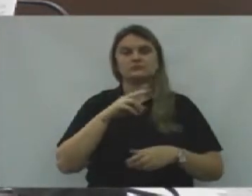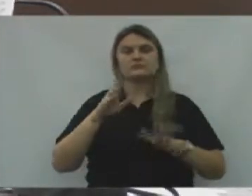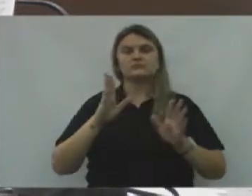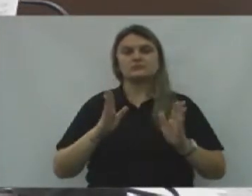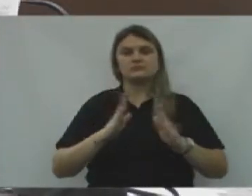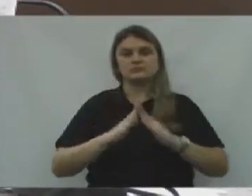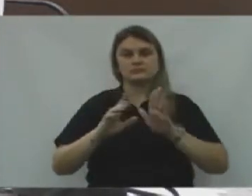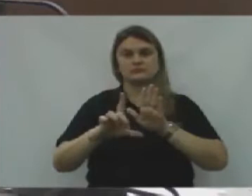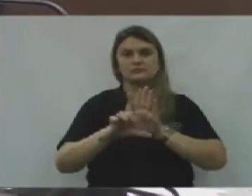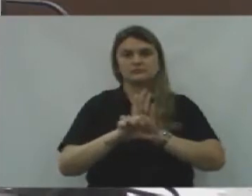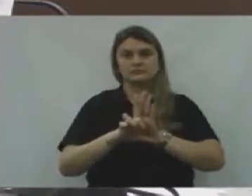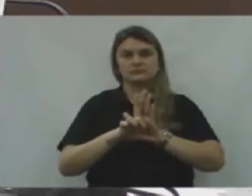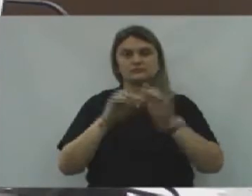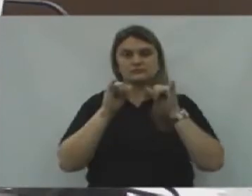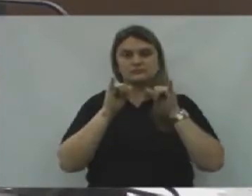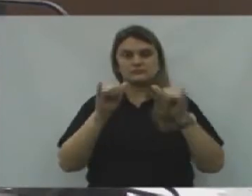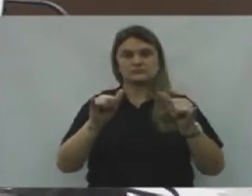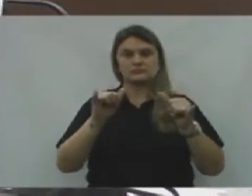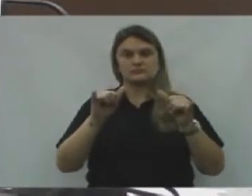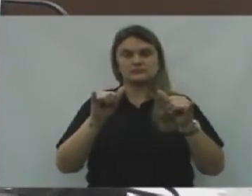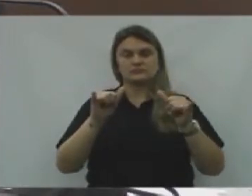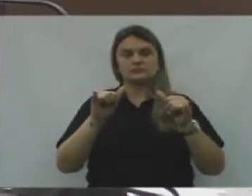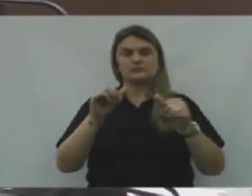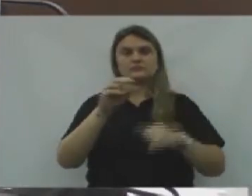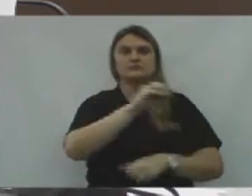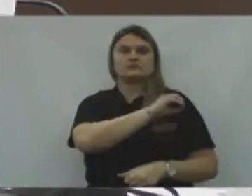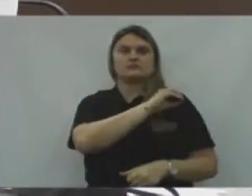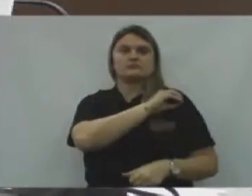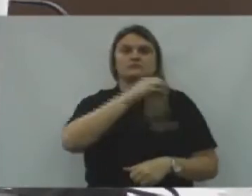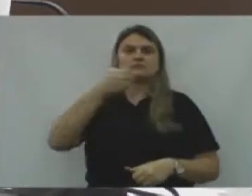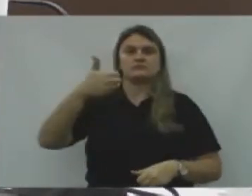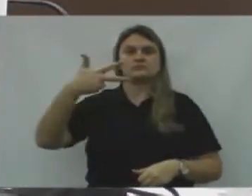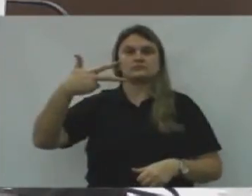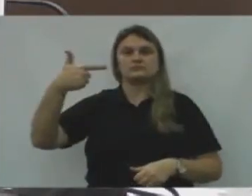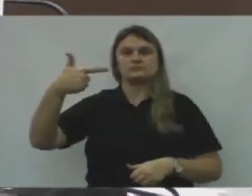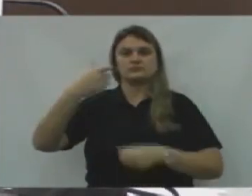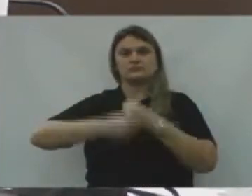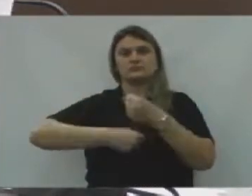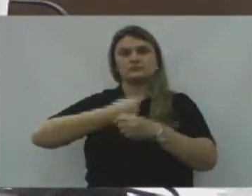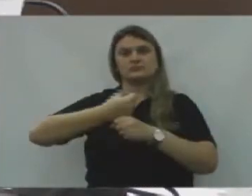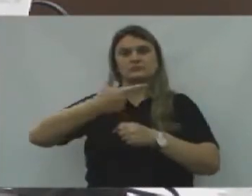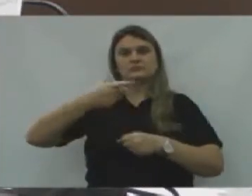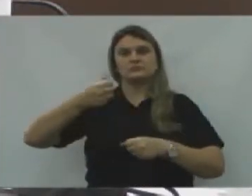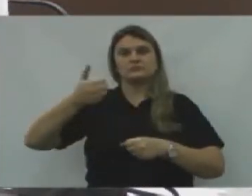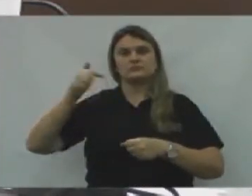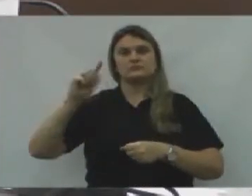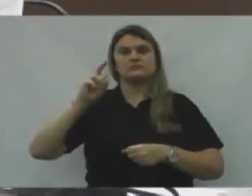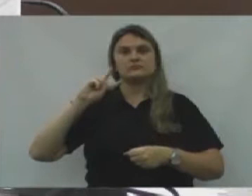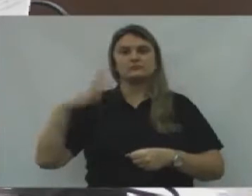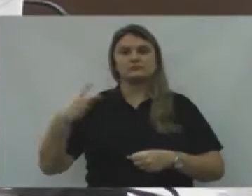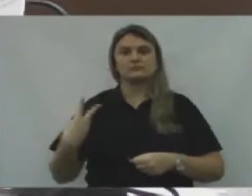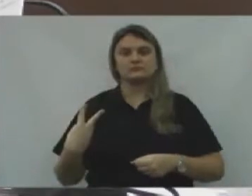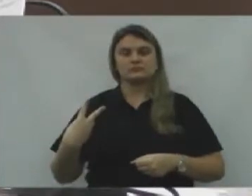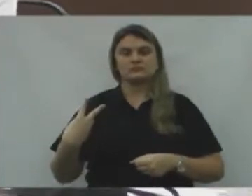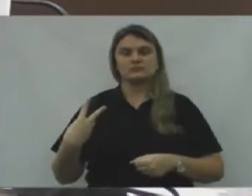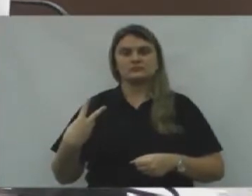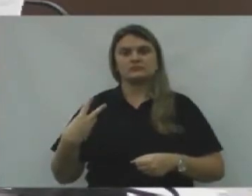Matéria do Legislativo, Indicações de nº 132, barra 2017, Do vereador